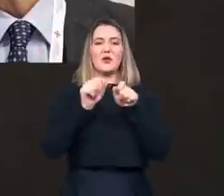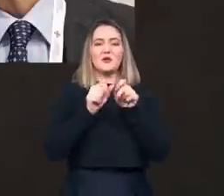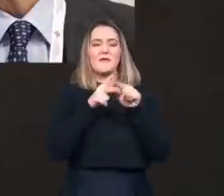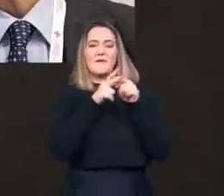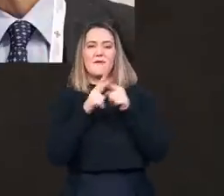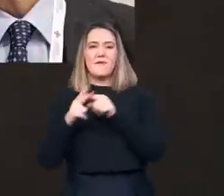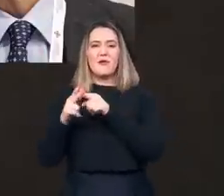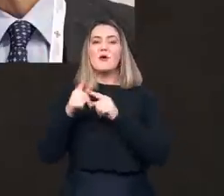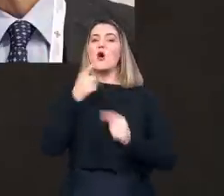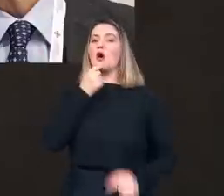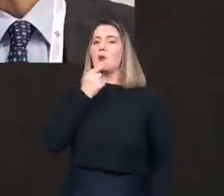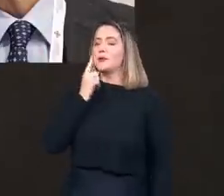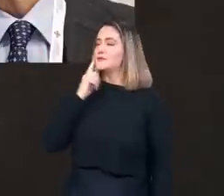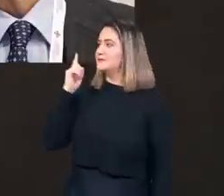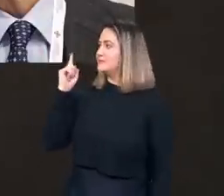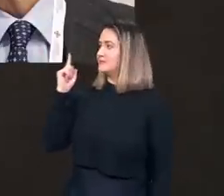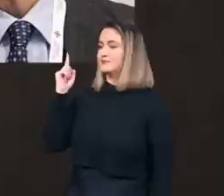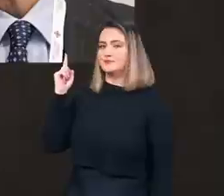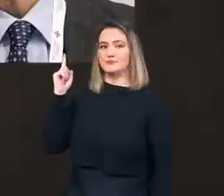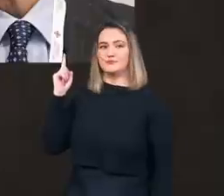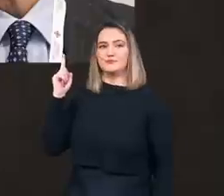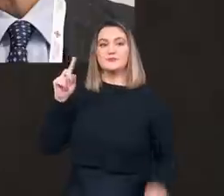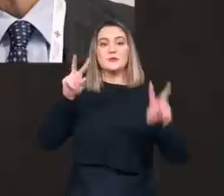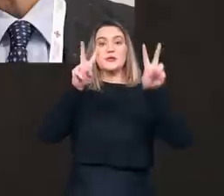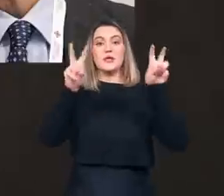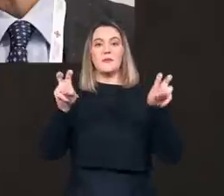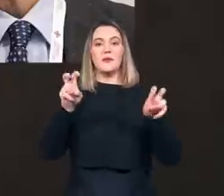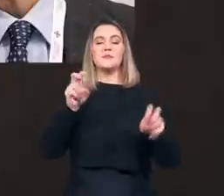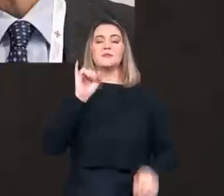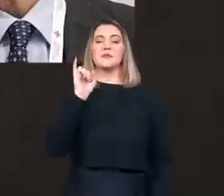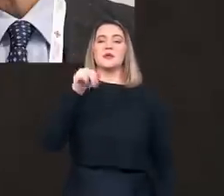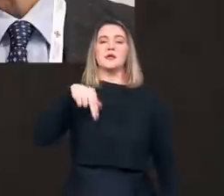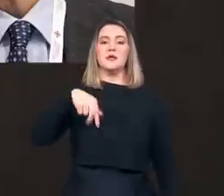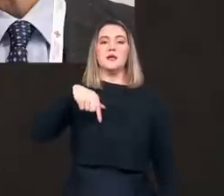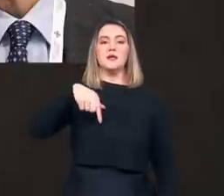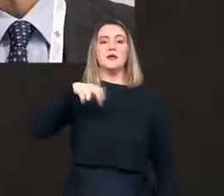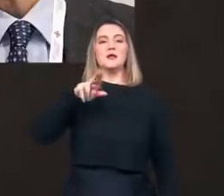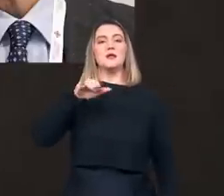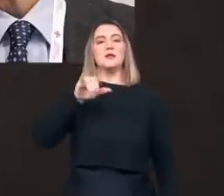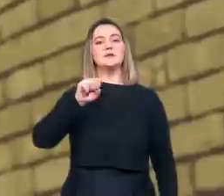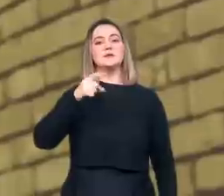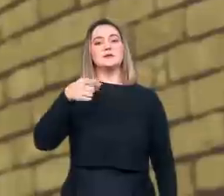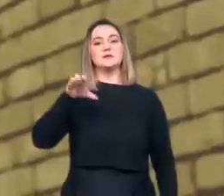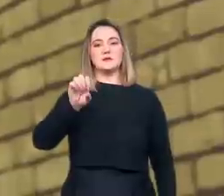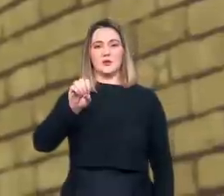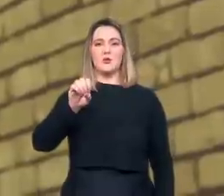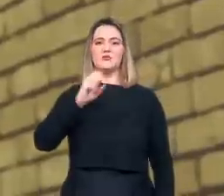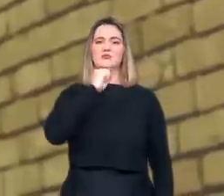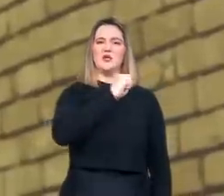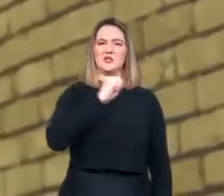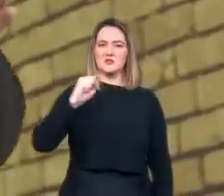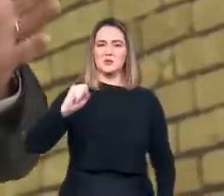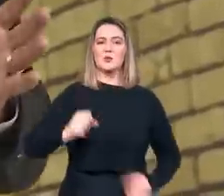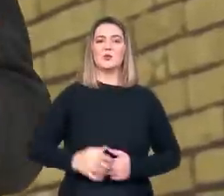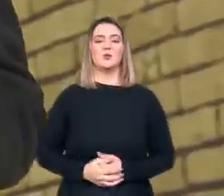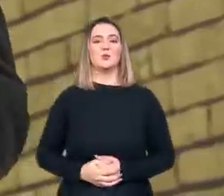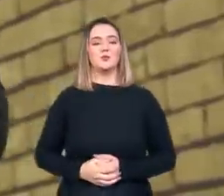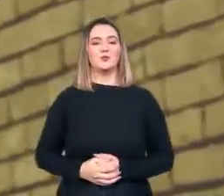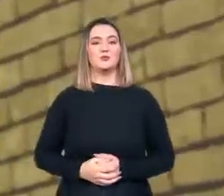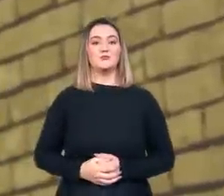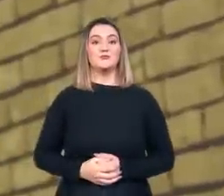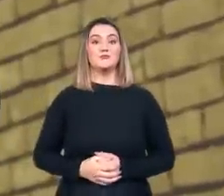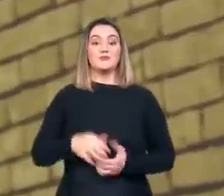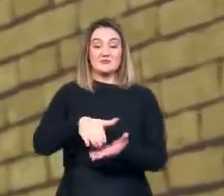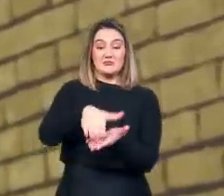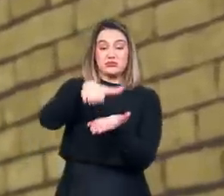Barromeu e foi intitulado A Inquisição – Atas do Simpósio Internacional. Bem, o resultado da